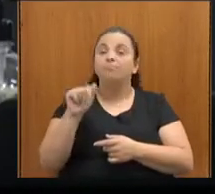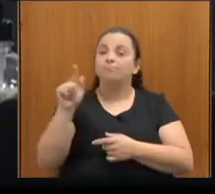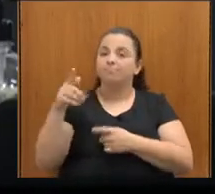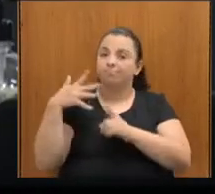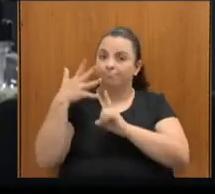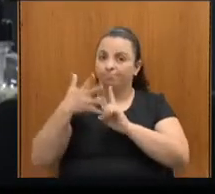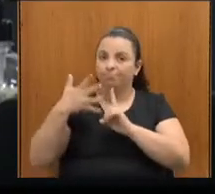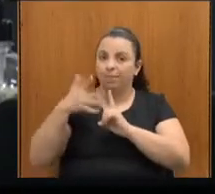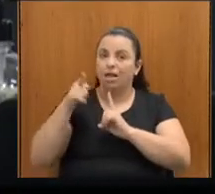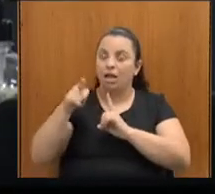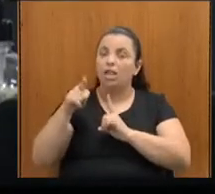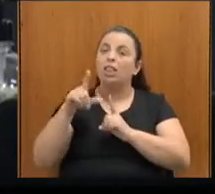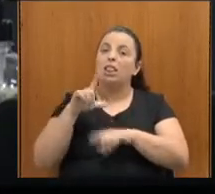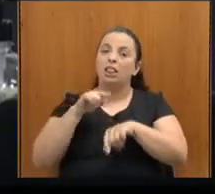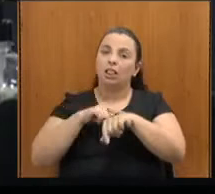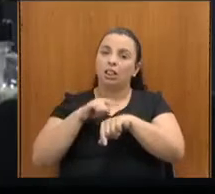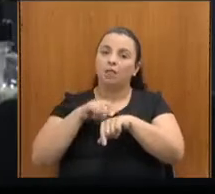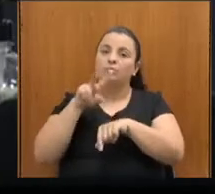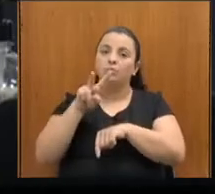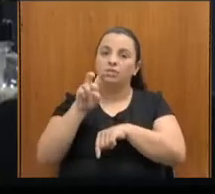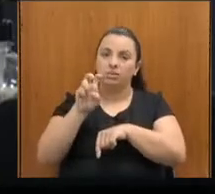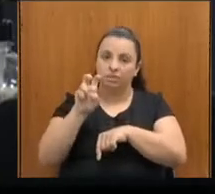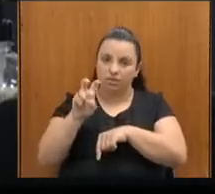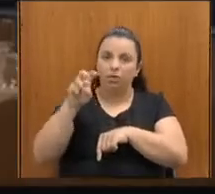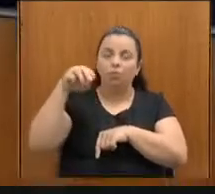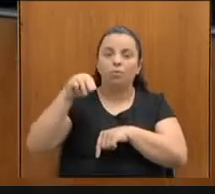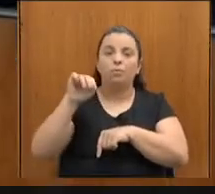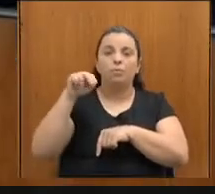cinco minutos. A fala é sua, Cátia.